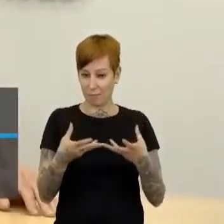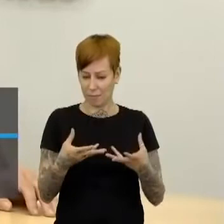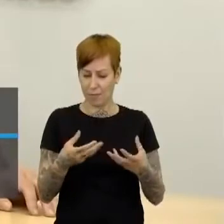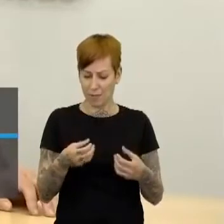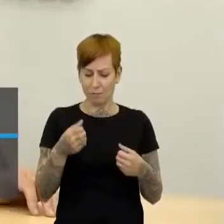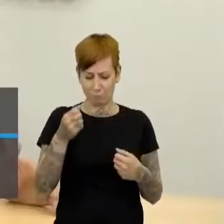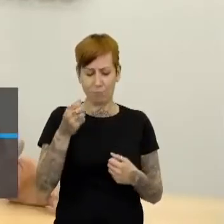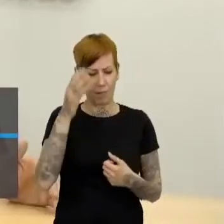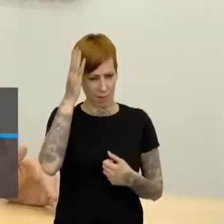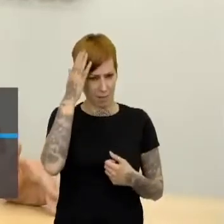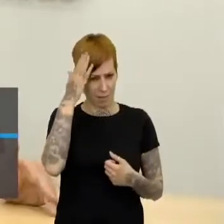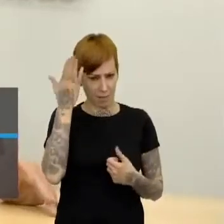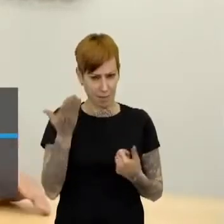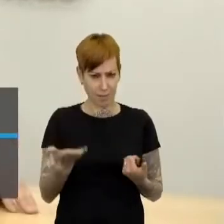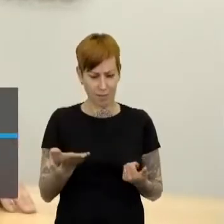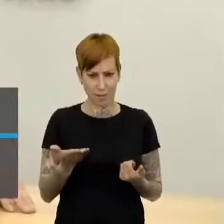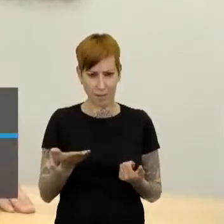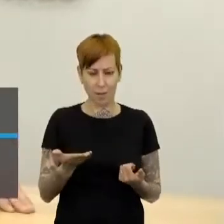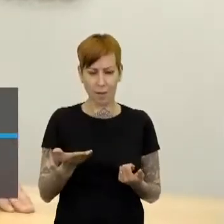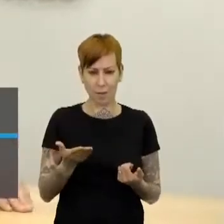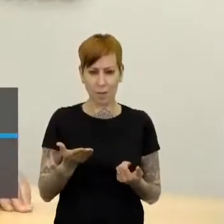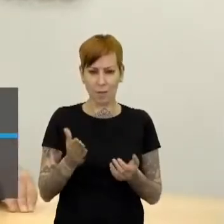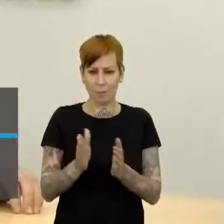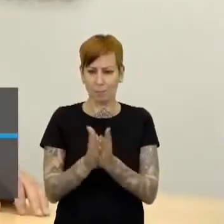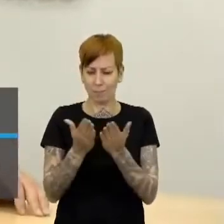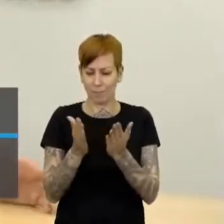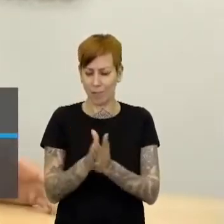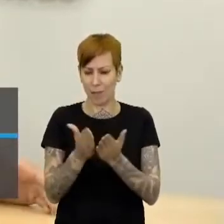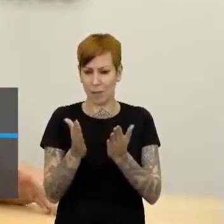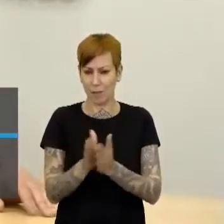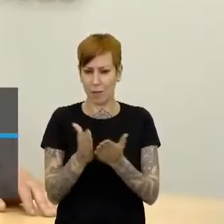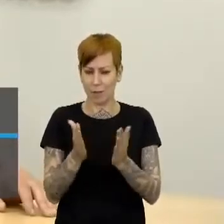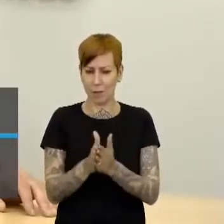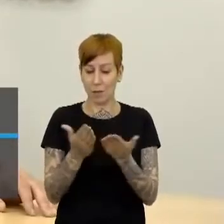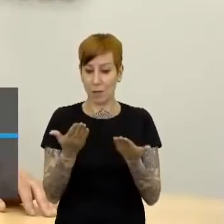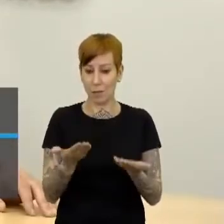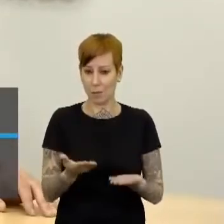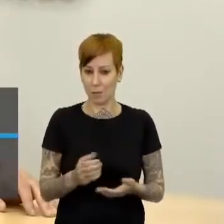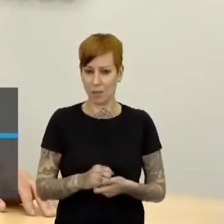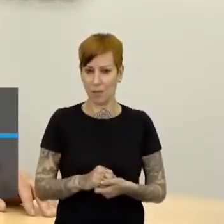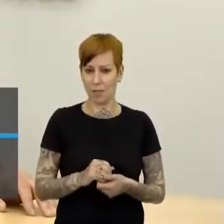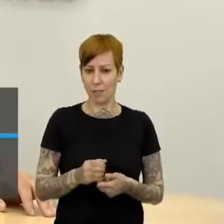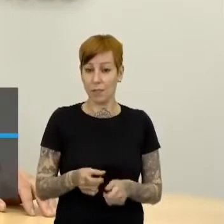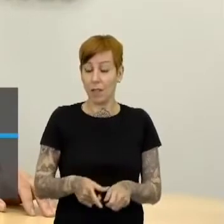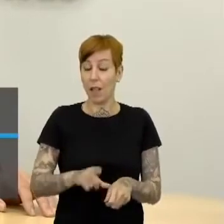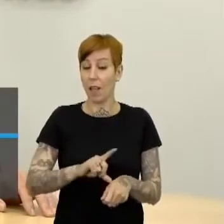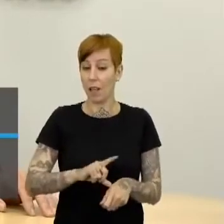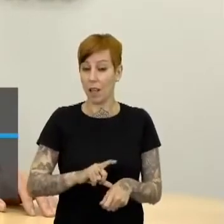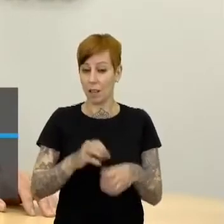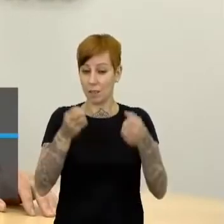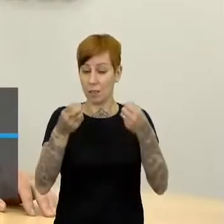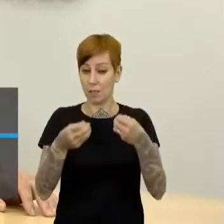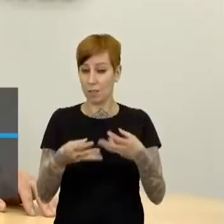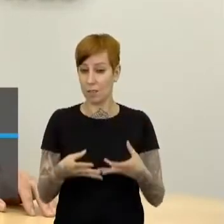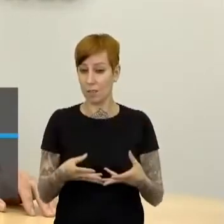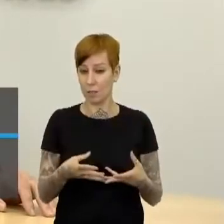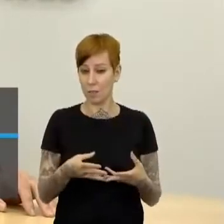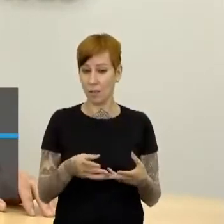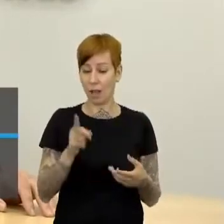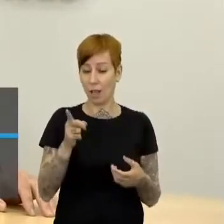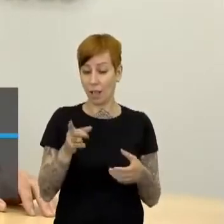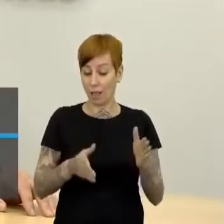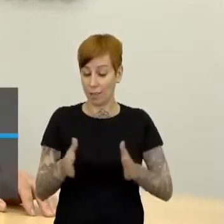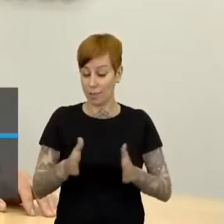propriedade sobre o empobrecimento, sobre a pobreza. E eu queria, antes de passar a bola para você, lembrar uma coisa curiosa. Janas, nessa